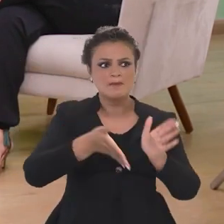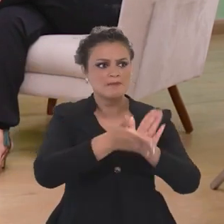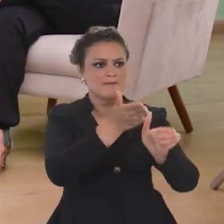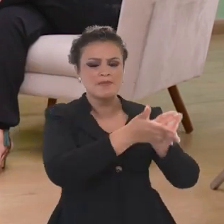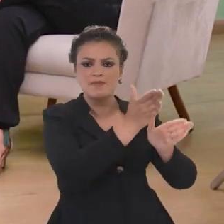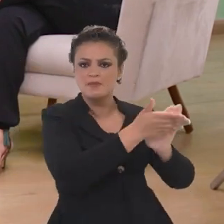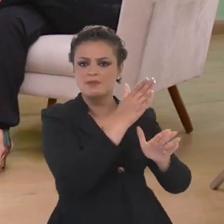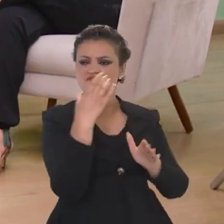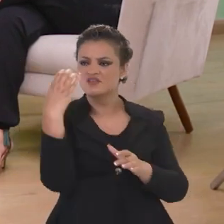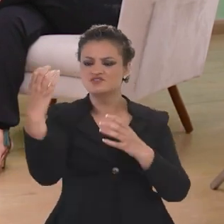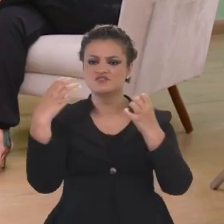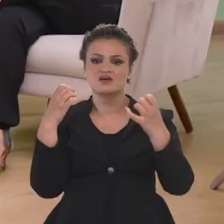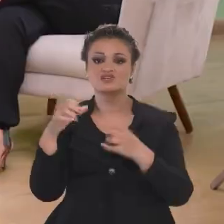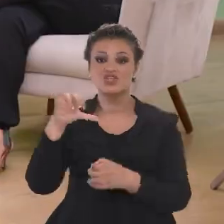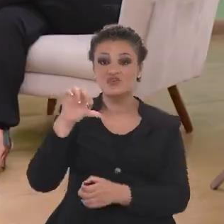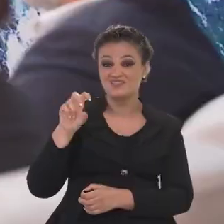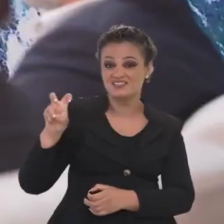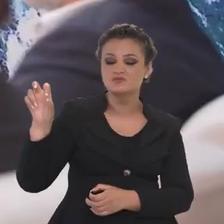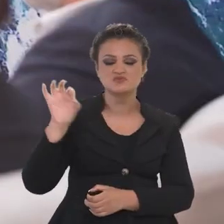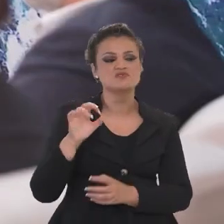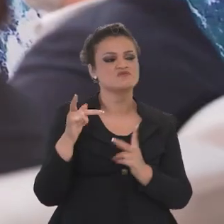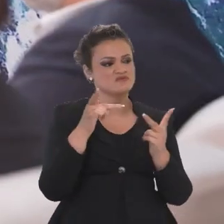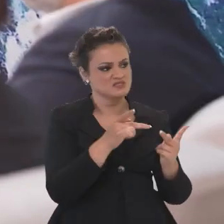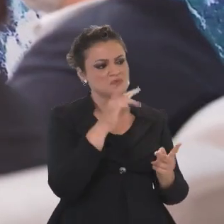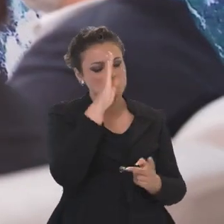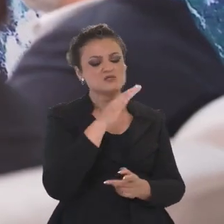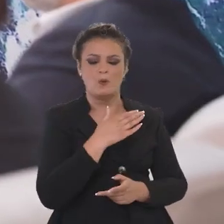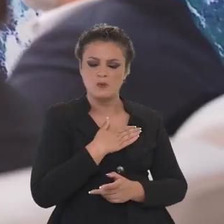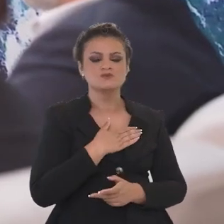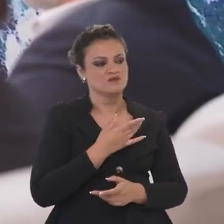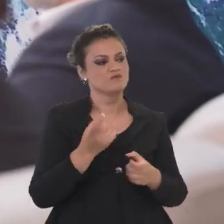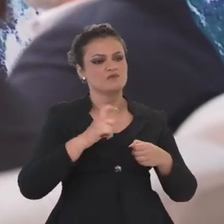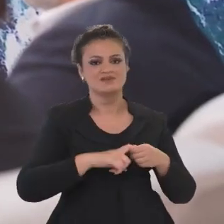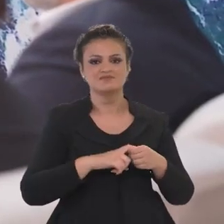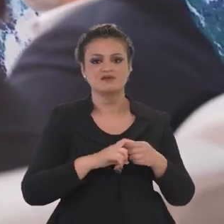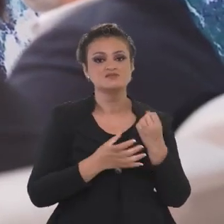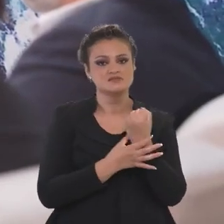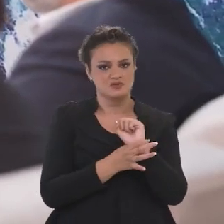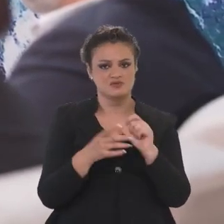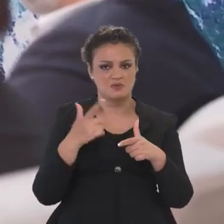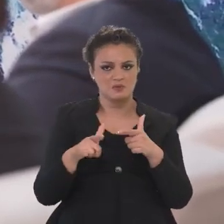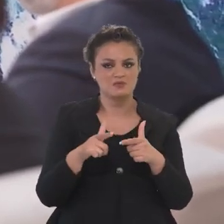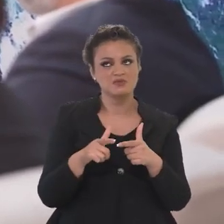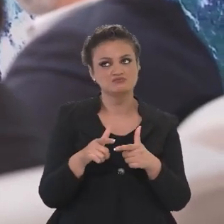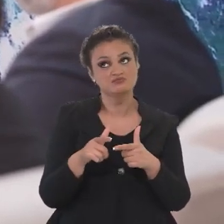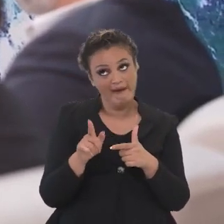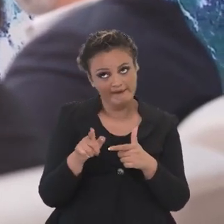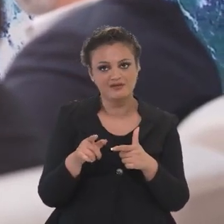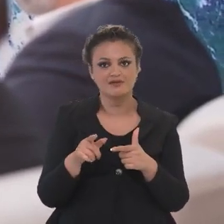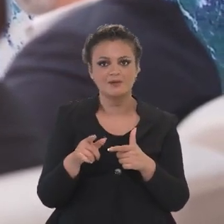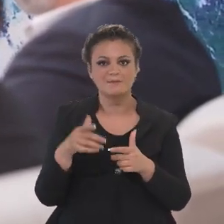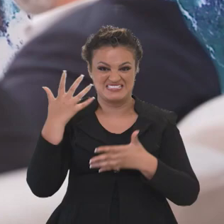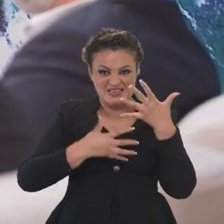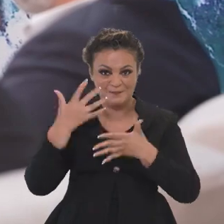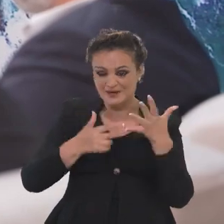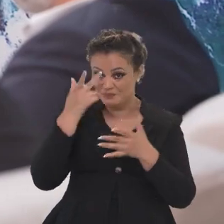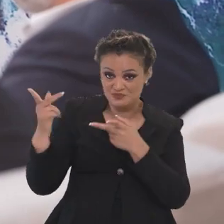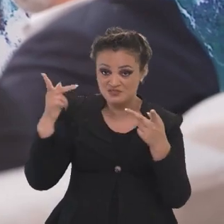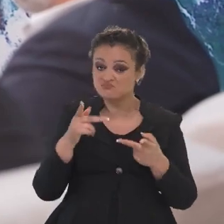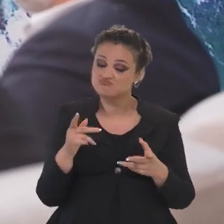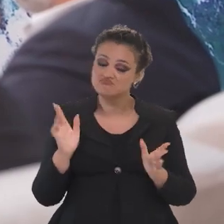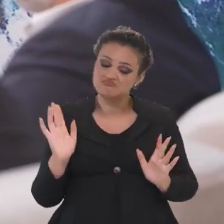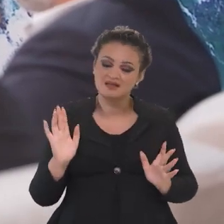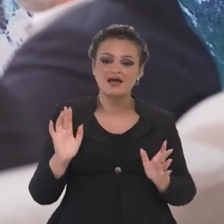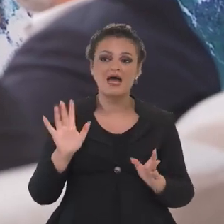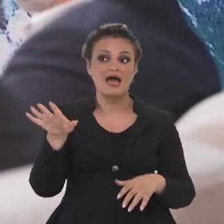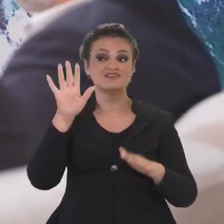coisas funcionam, que viajam muito. 95 querem voltar. Então, a segurança é um problema? É. Mas não é impeditiva, porque uma